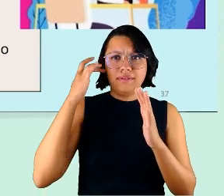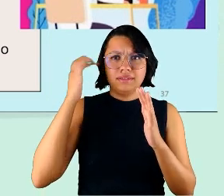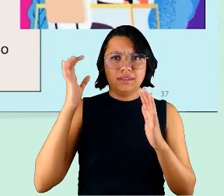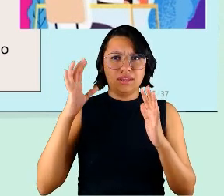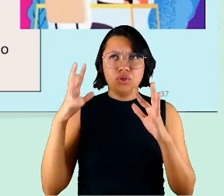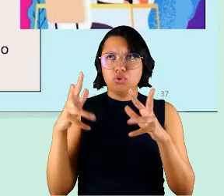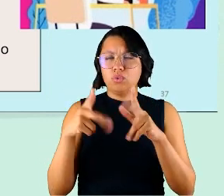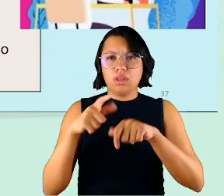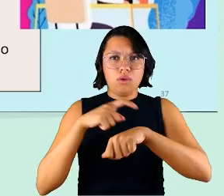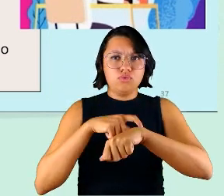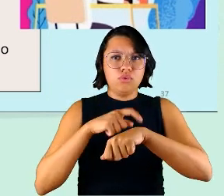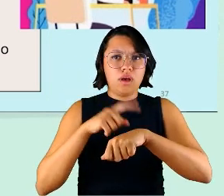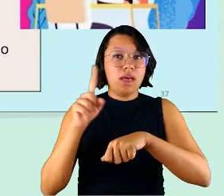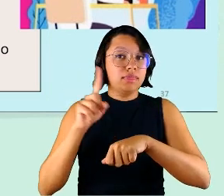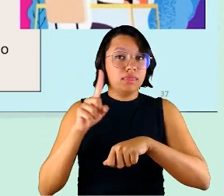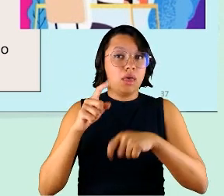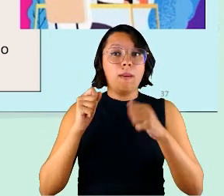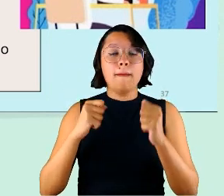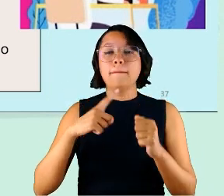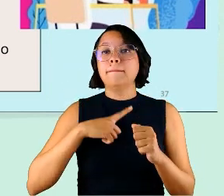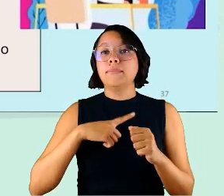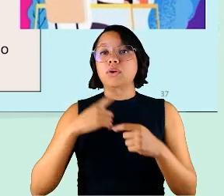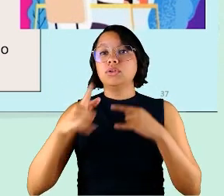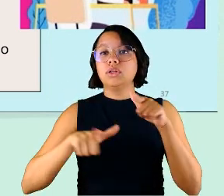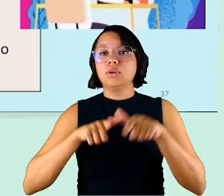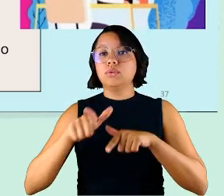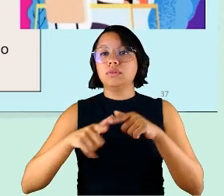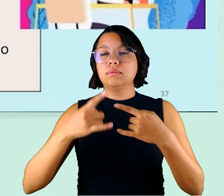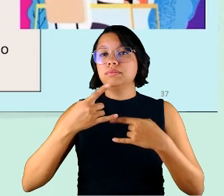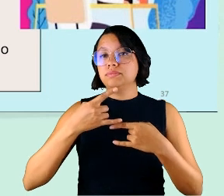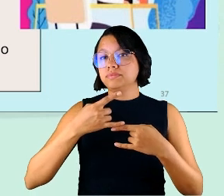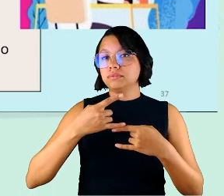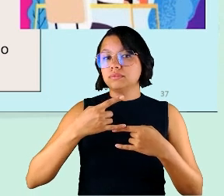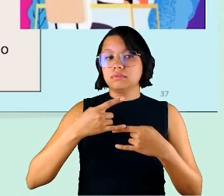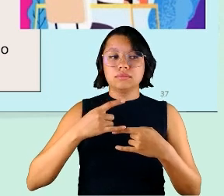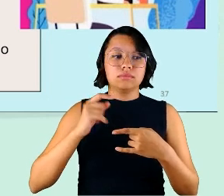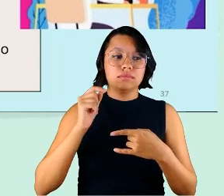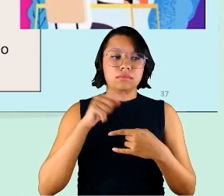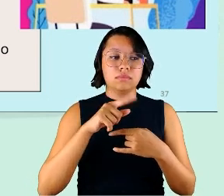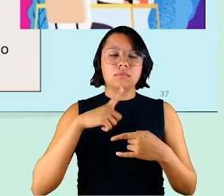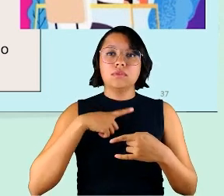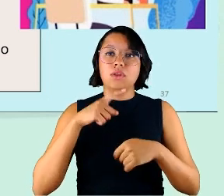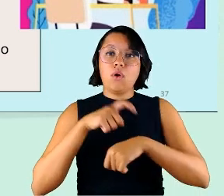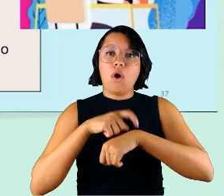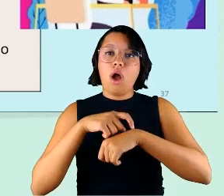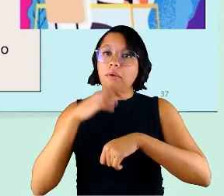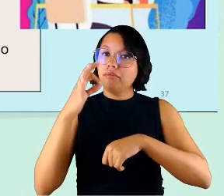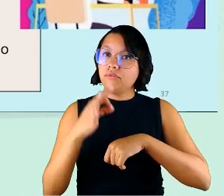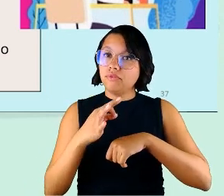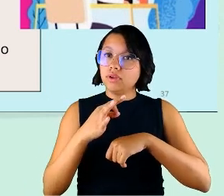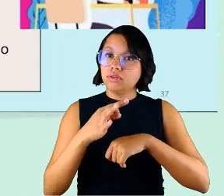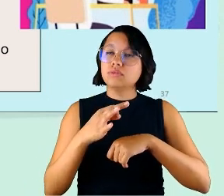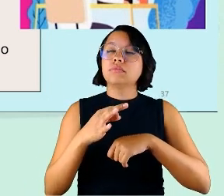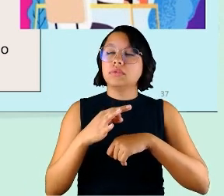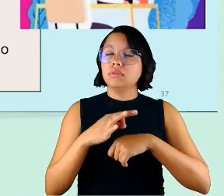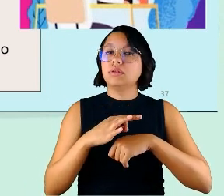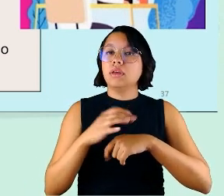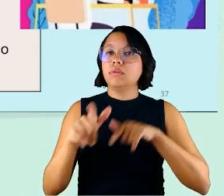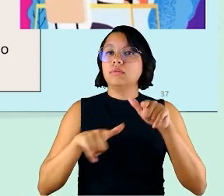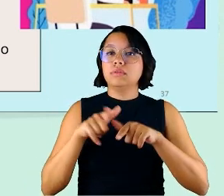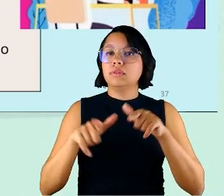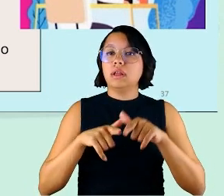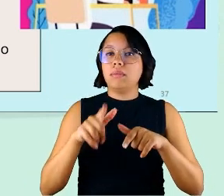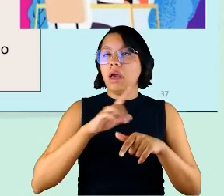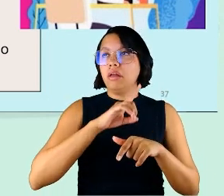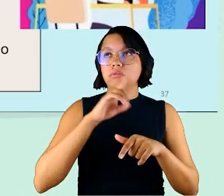horários eu posso ter um teletrabalho por exemplo que ele tem horários fixos que é a jornada de trabalho regular